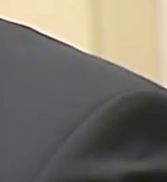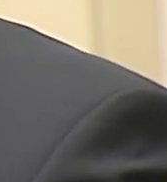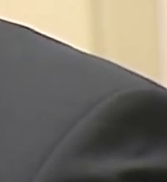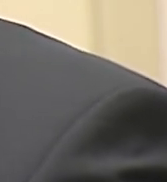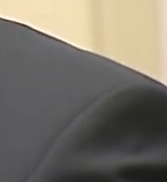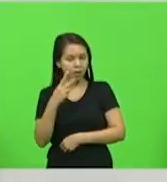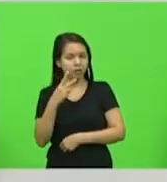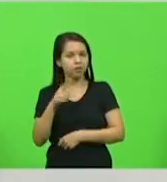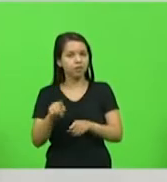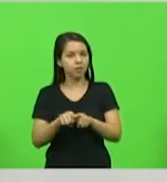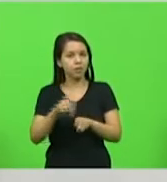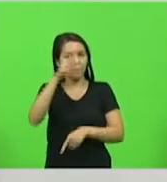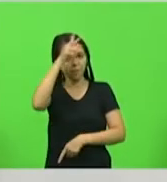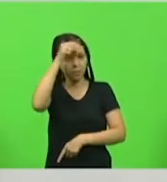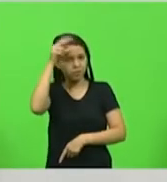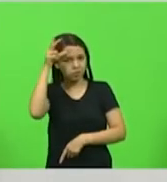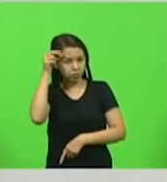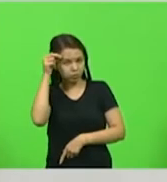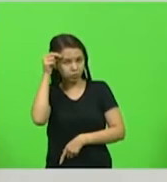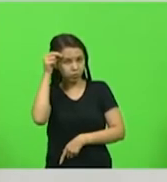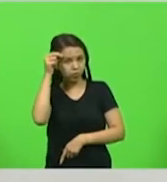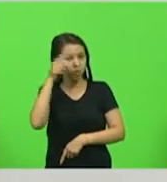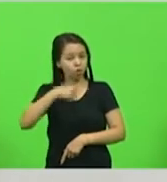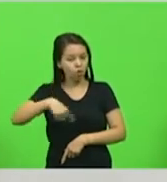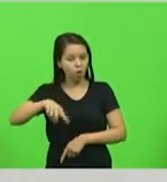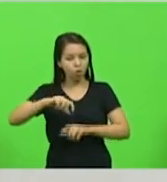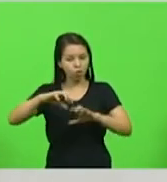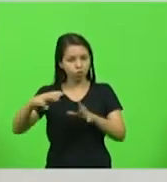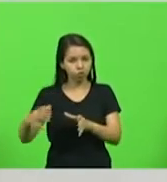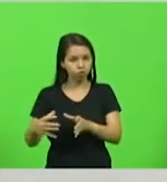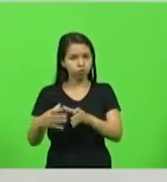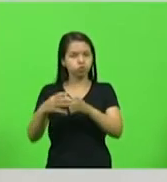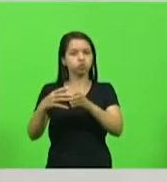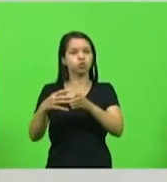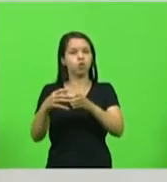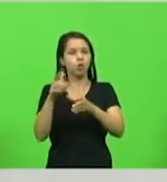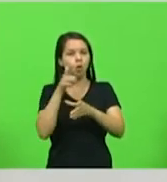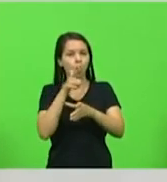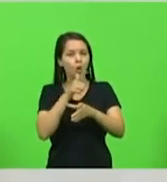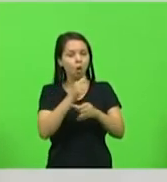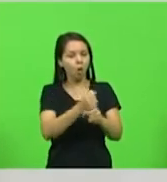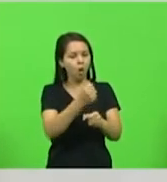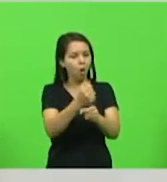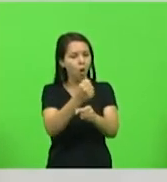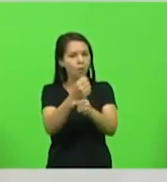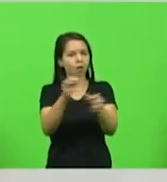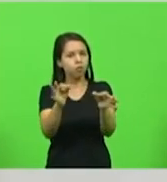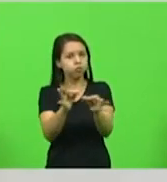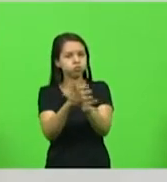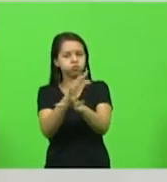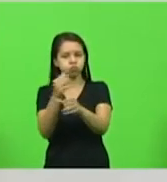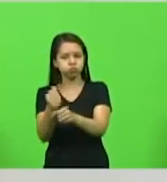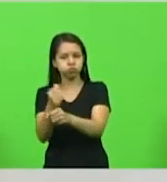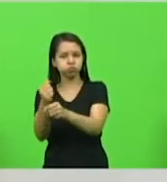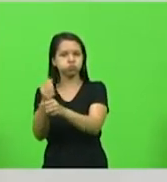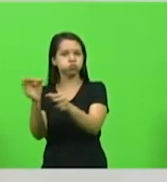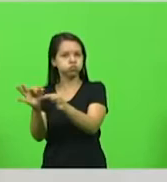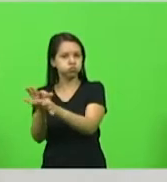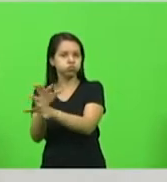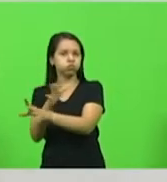infraestrutura. Todos juntos estamos tirando obras históricas do papel. Os senhores são testemunhas disso.